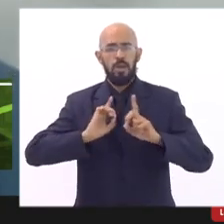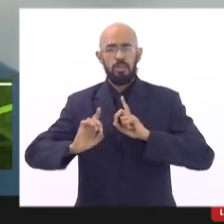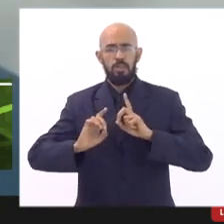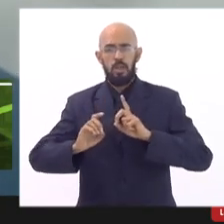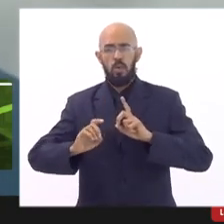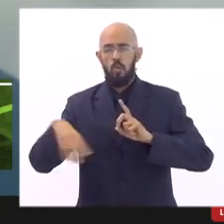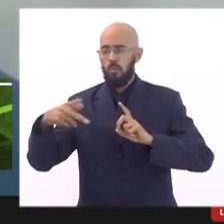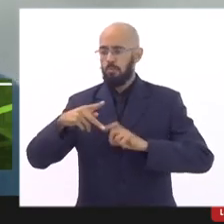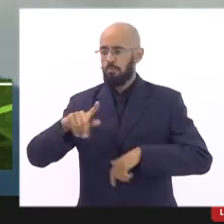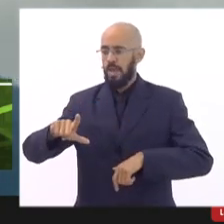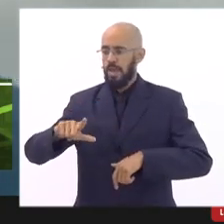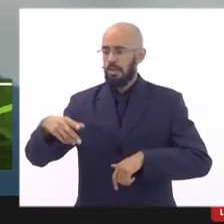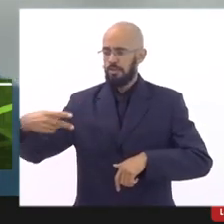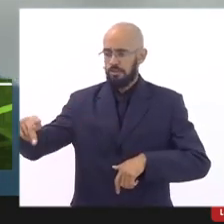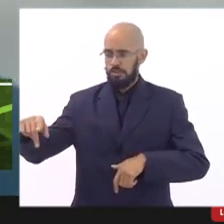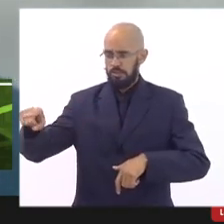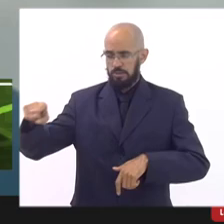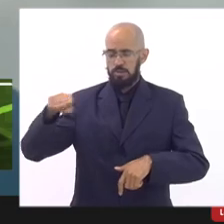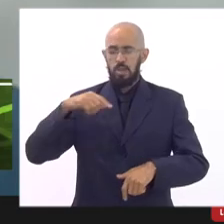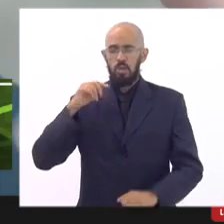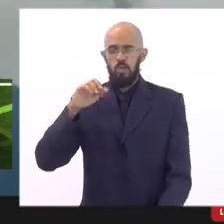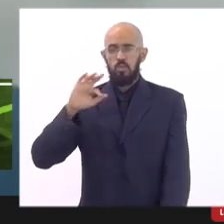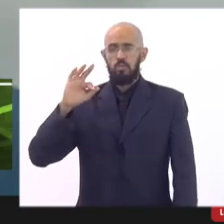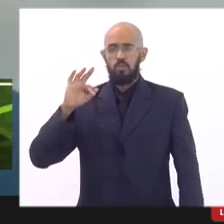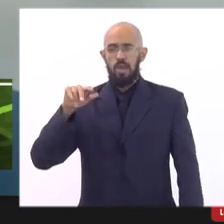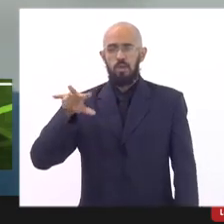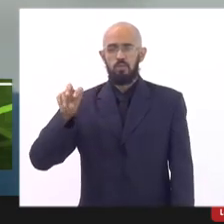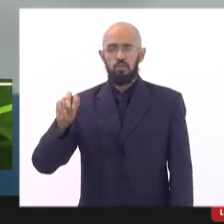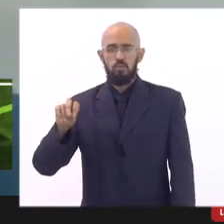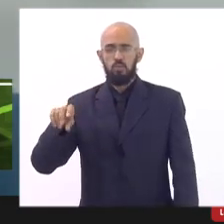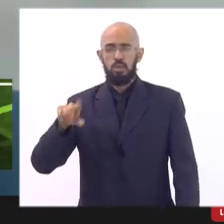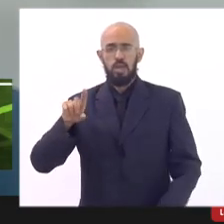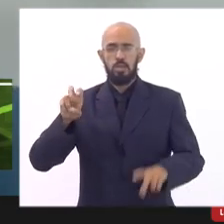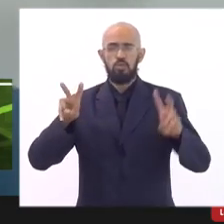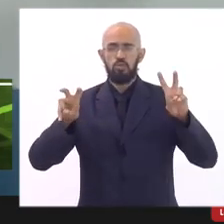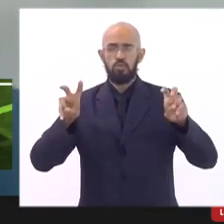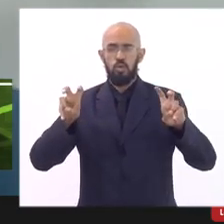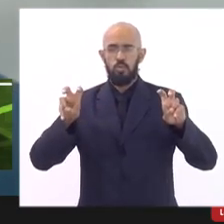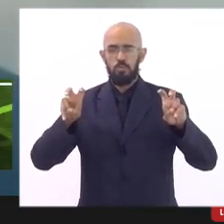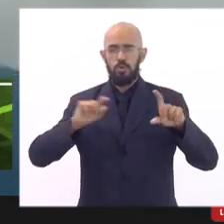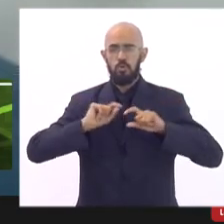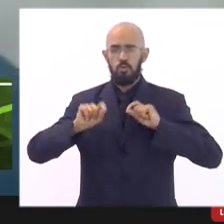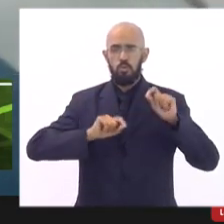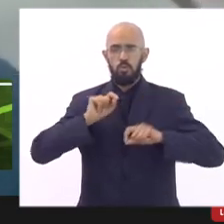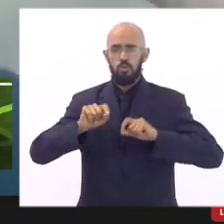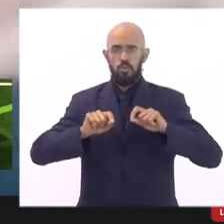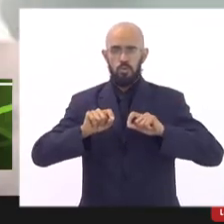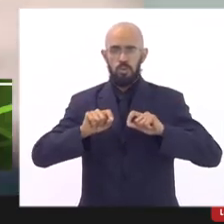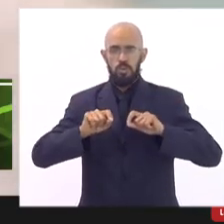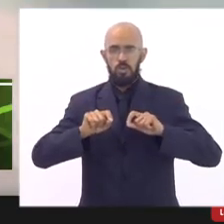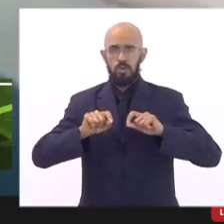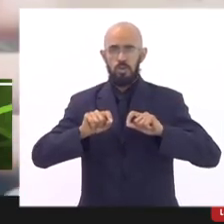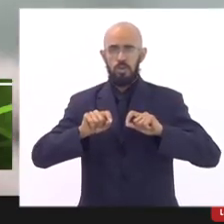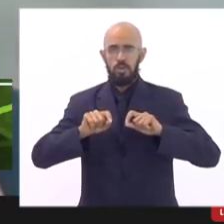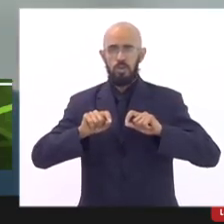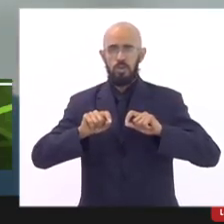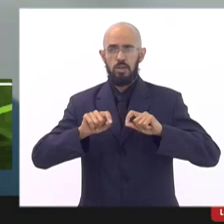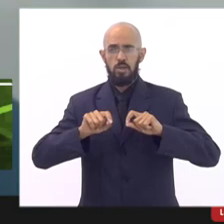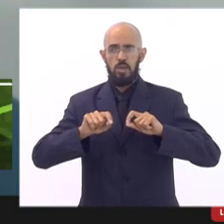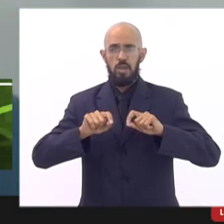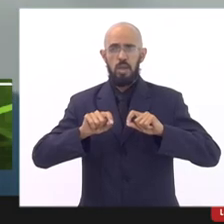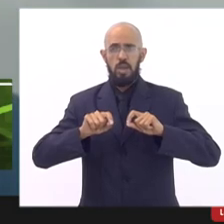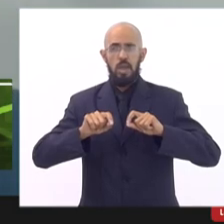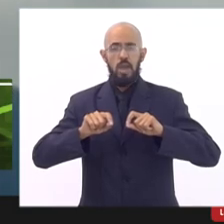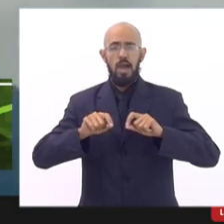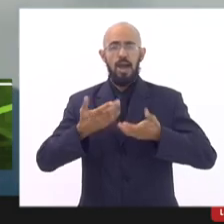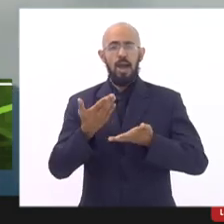você mencionou no início da sua fala que dizia a respeito eu vou chamar aspas de uma sem carne mas ele não se